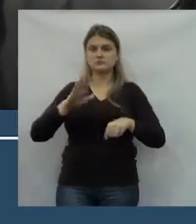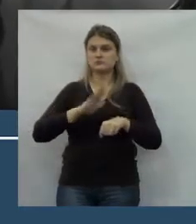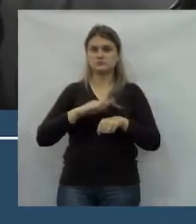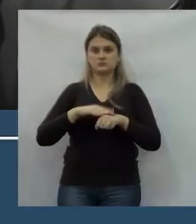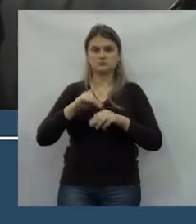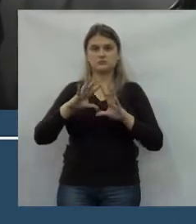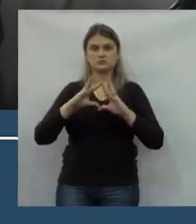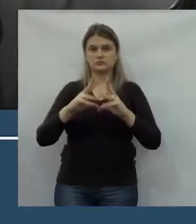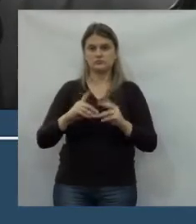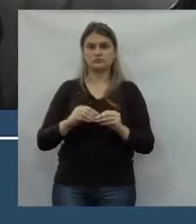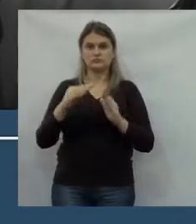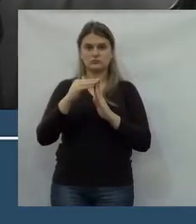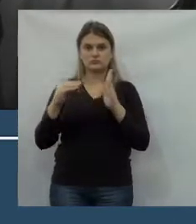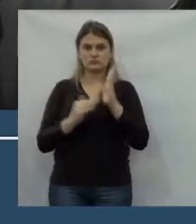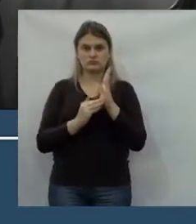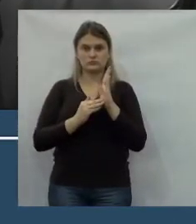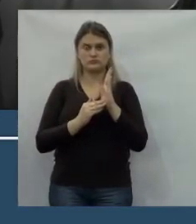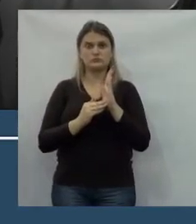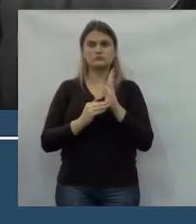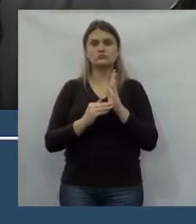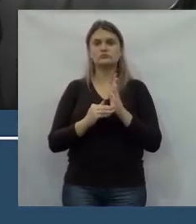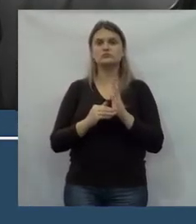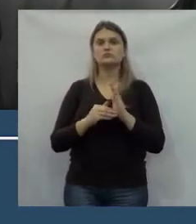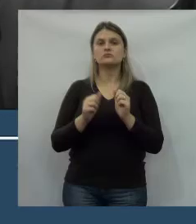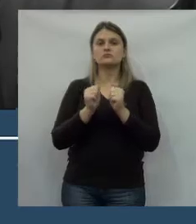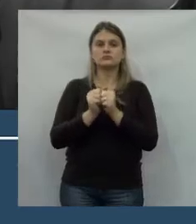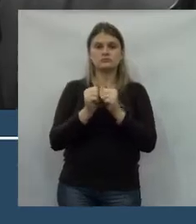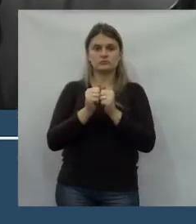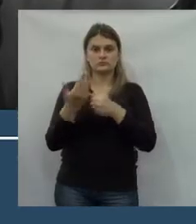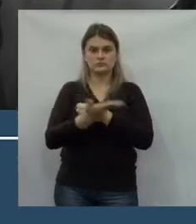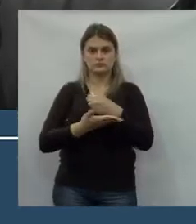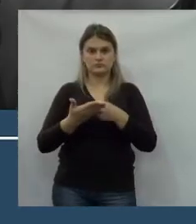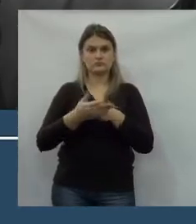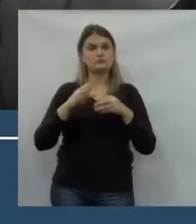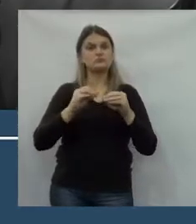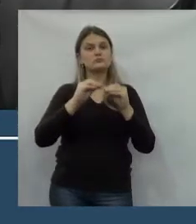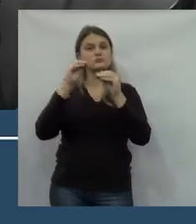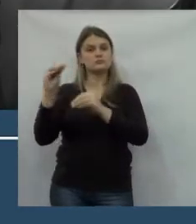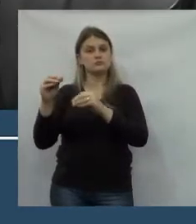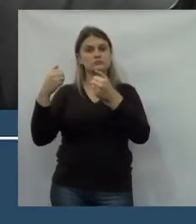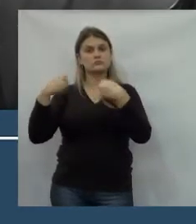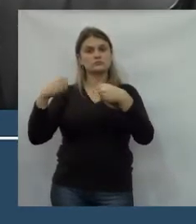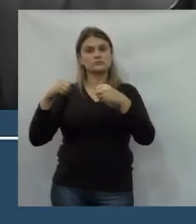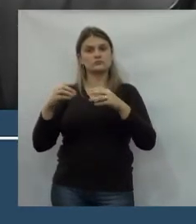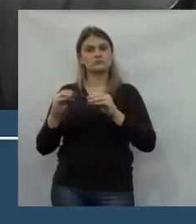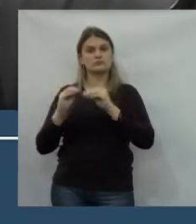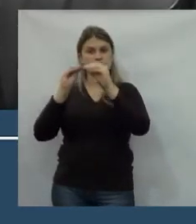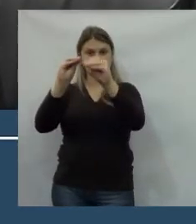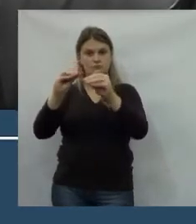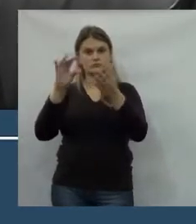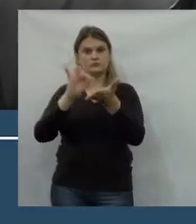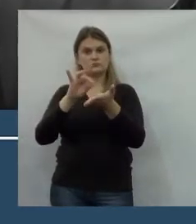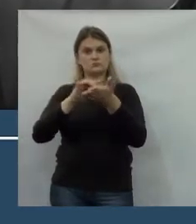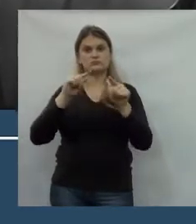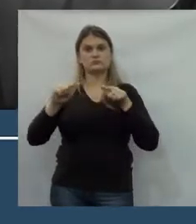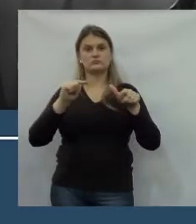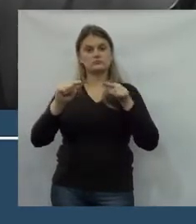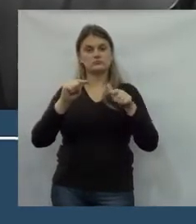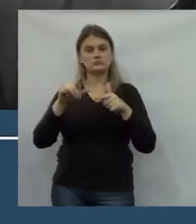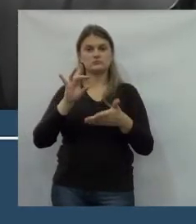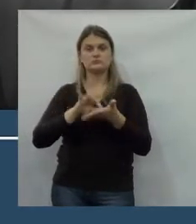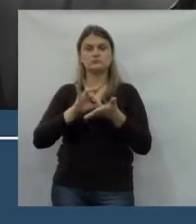estar totalmente cimentado e, talvez, outro local precise do mesmo serviço.